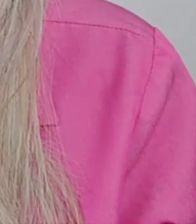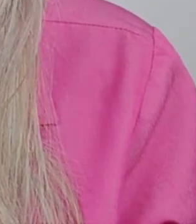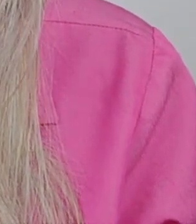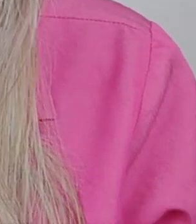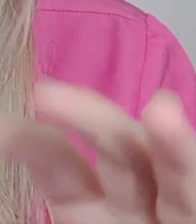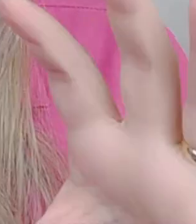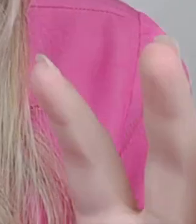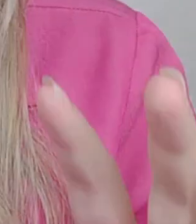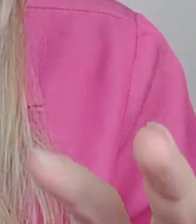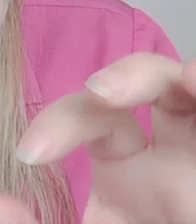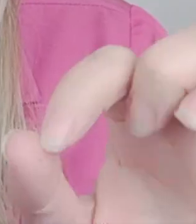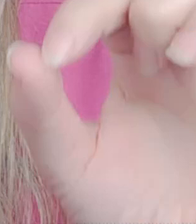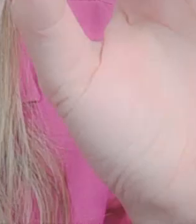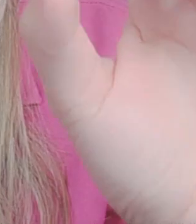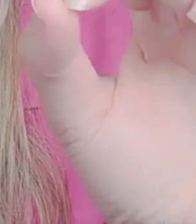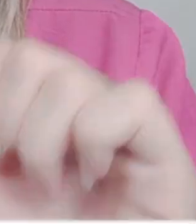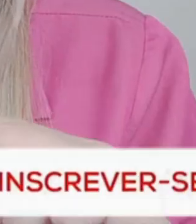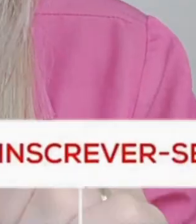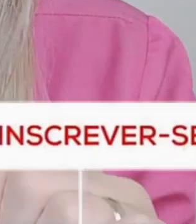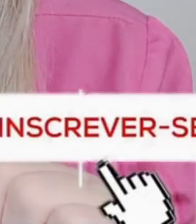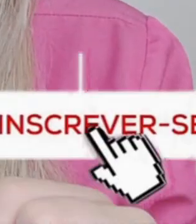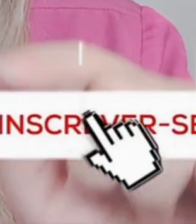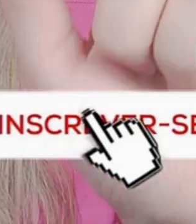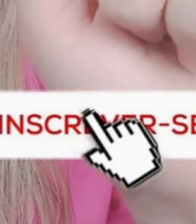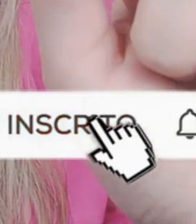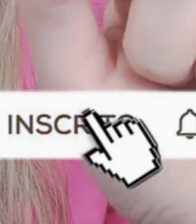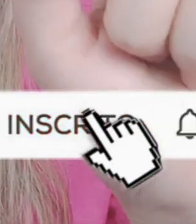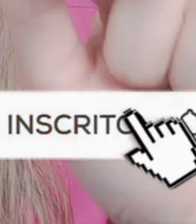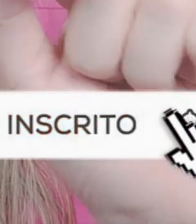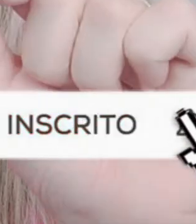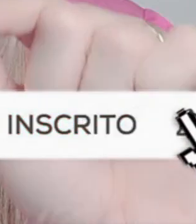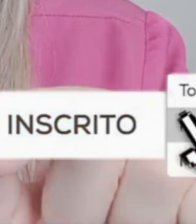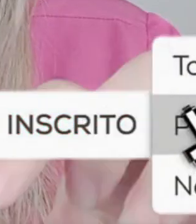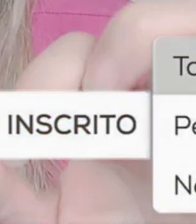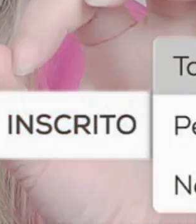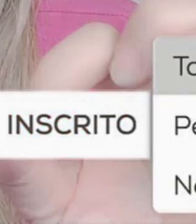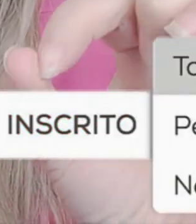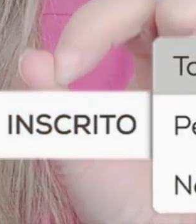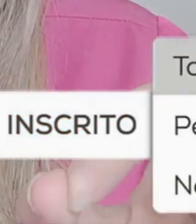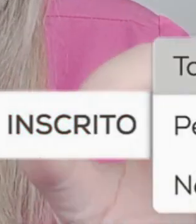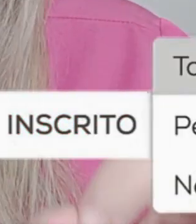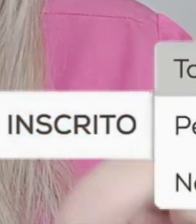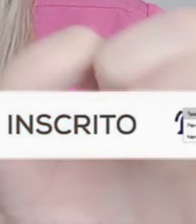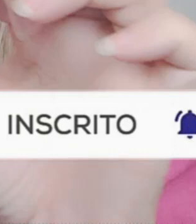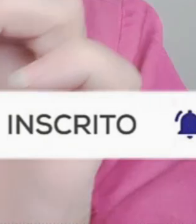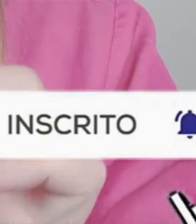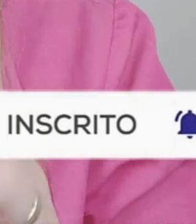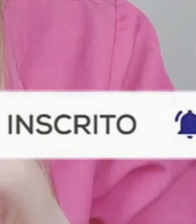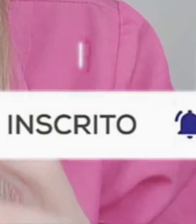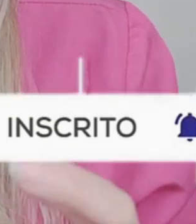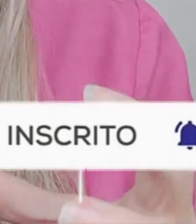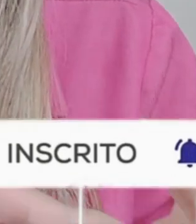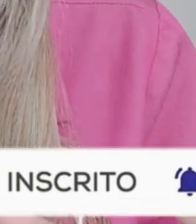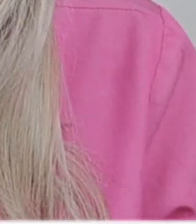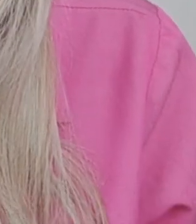todos vocês. Olhem só, pra quem tá do outro lado me assistindo, se você tinha alguma dúvida de que a Caixa Econômica Federal